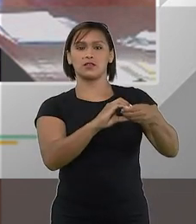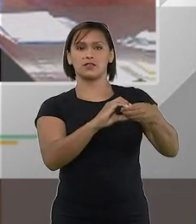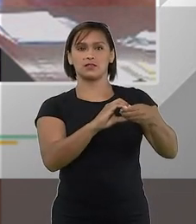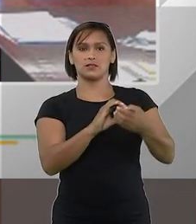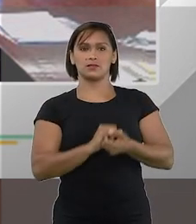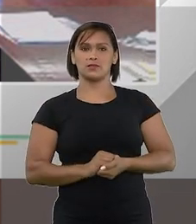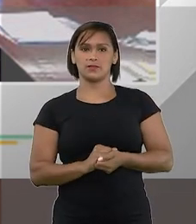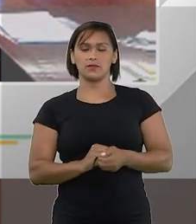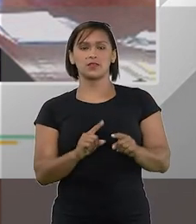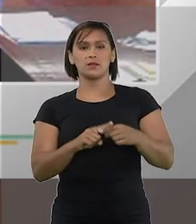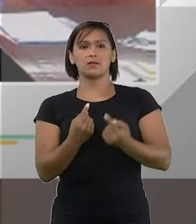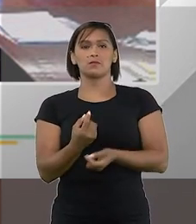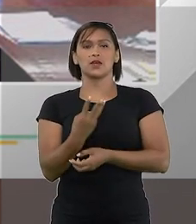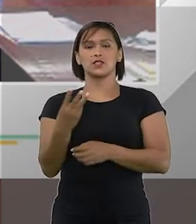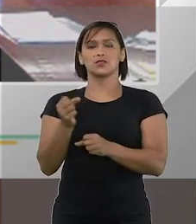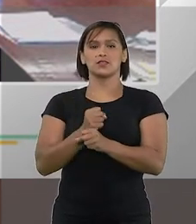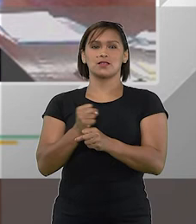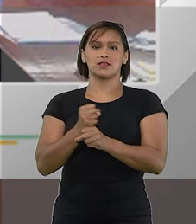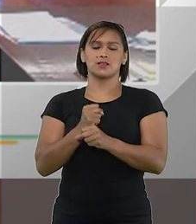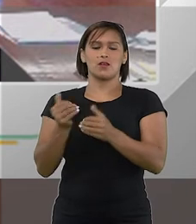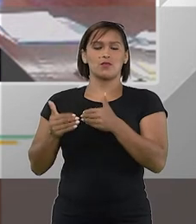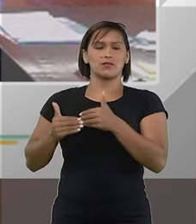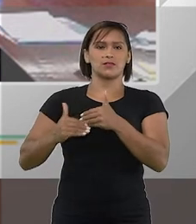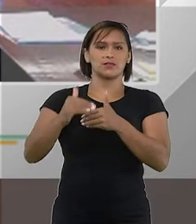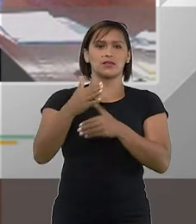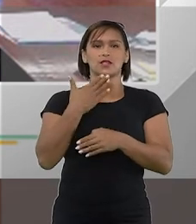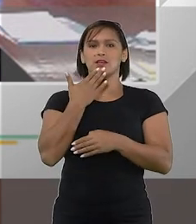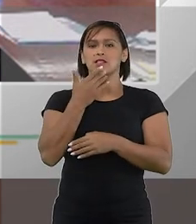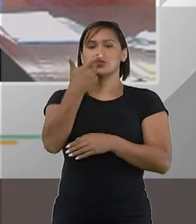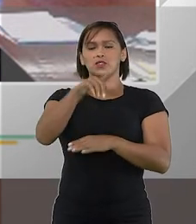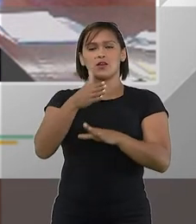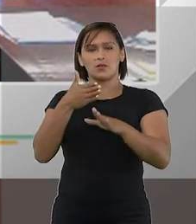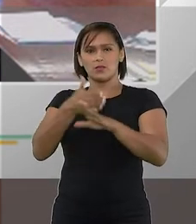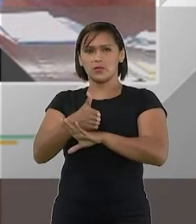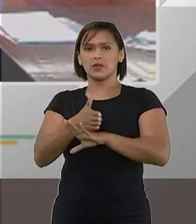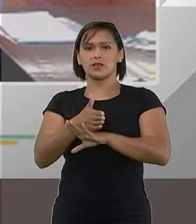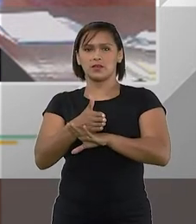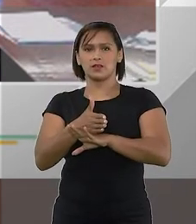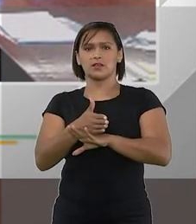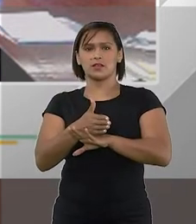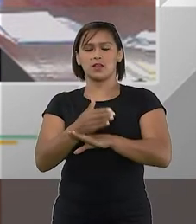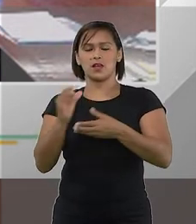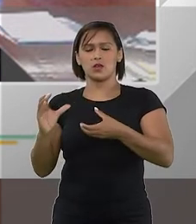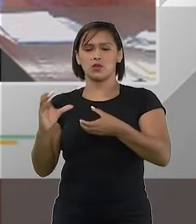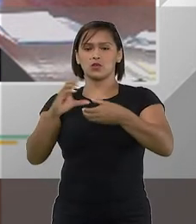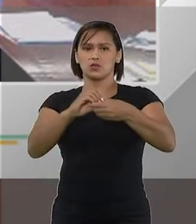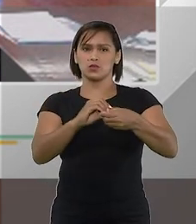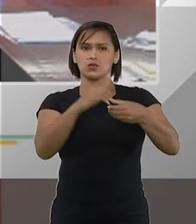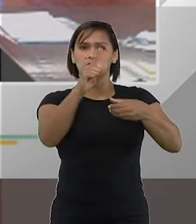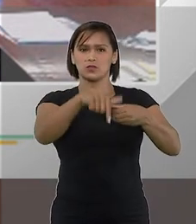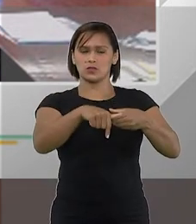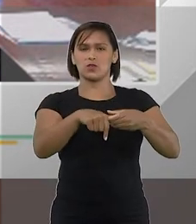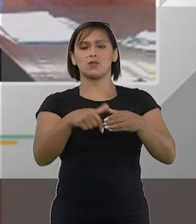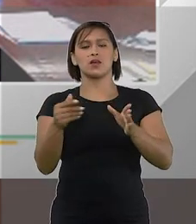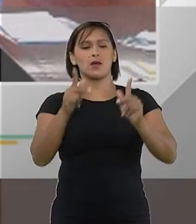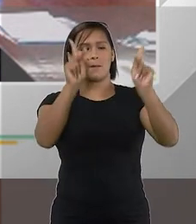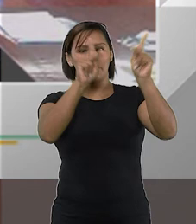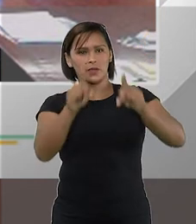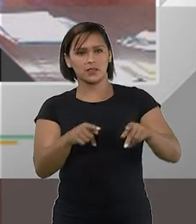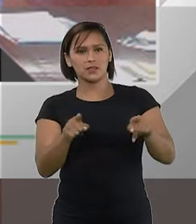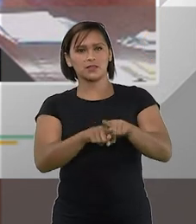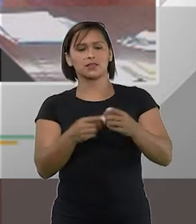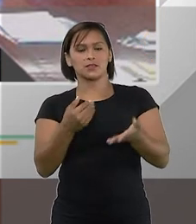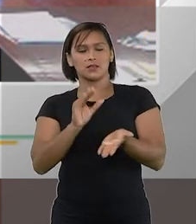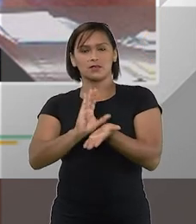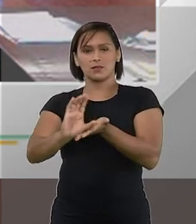mais de 3 anos se passaram e eles pediram ingresso dos cooperados na parte passiva